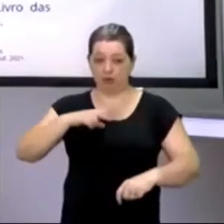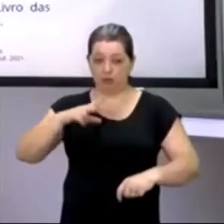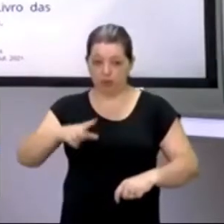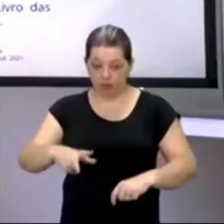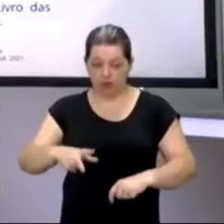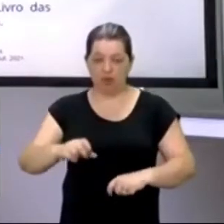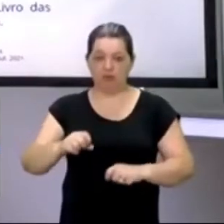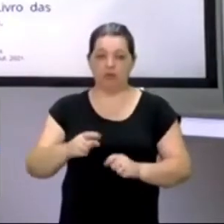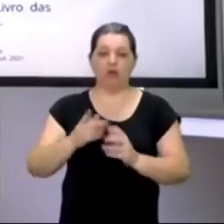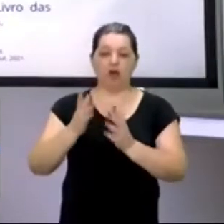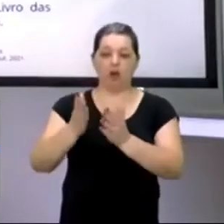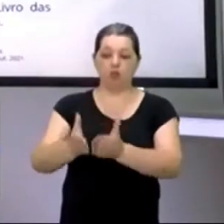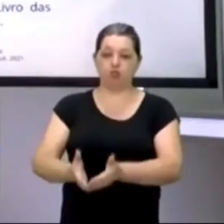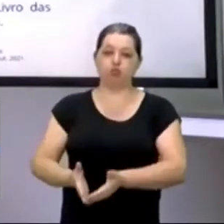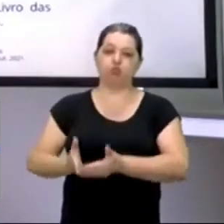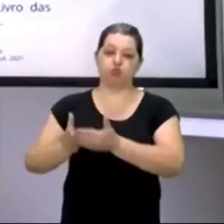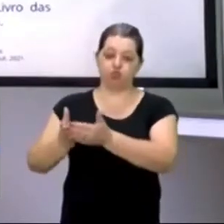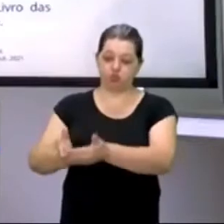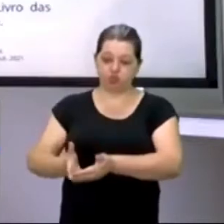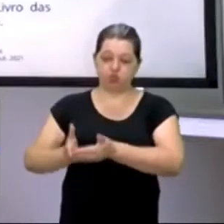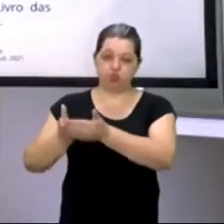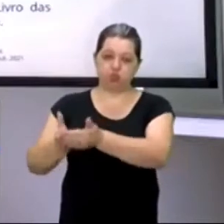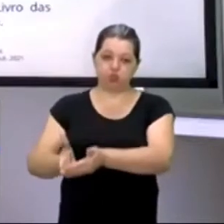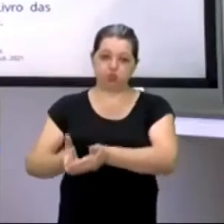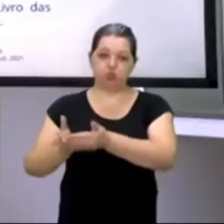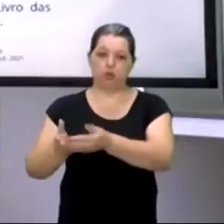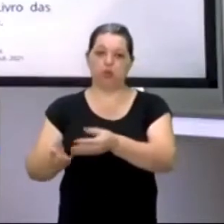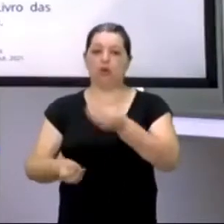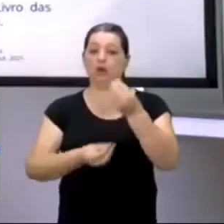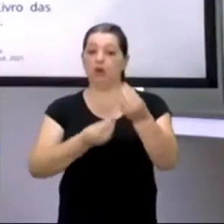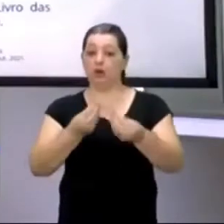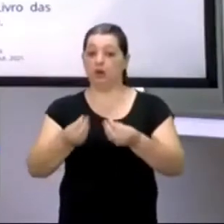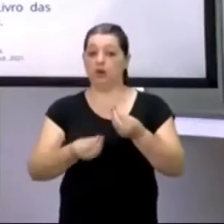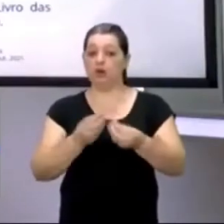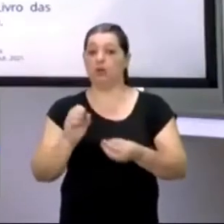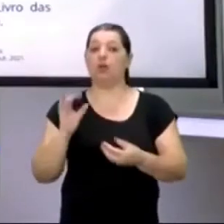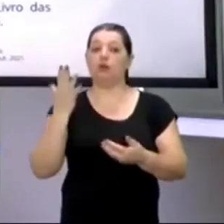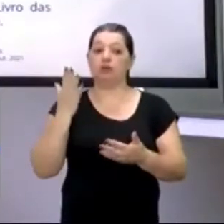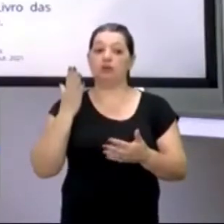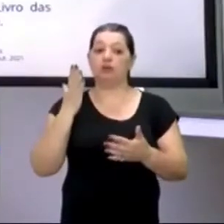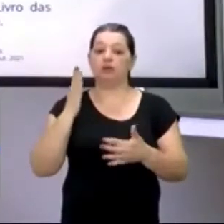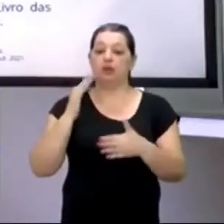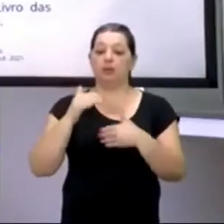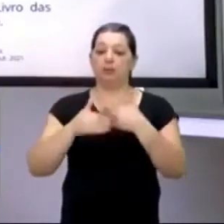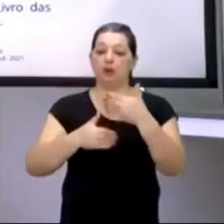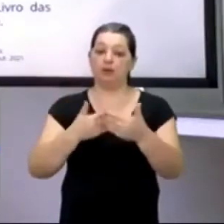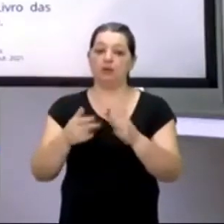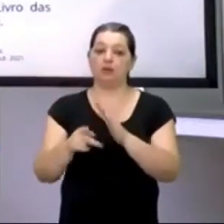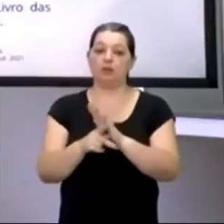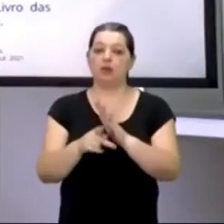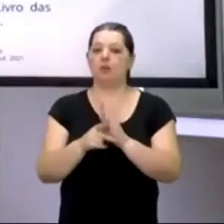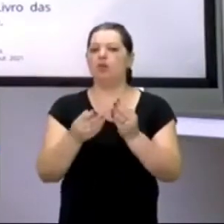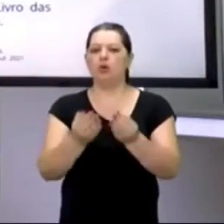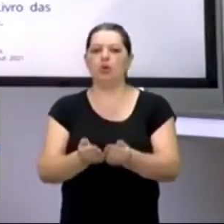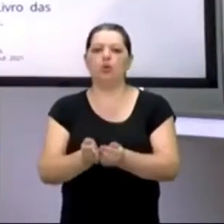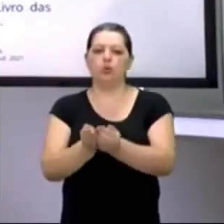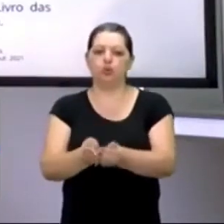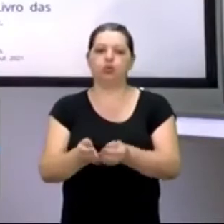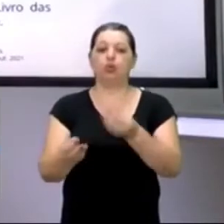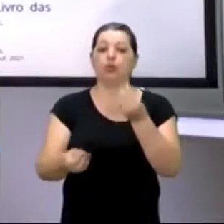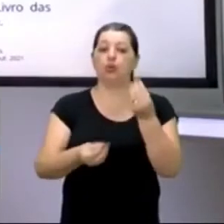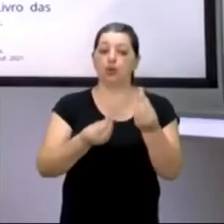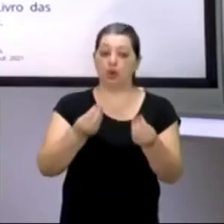eles foram descobrindo como é que funcionava este tipo de processo de navegação. Como é foi funcionando a